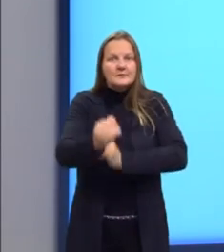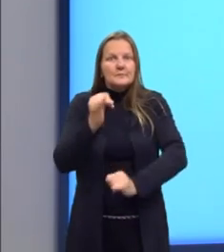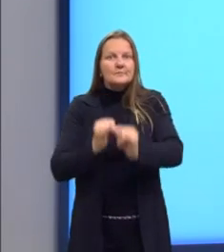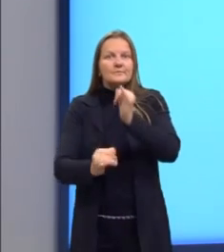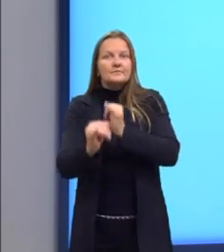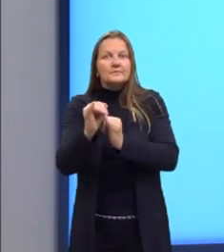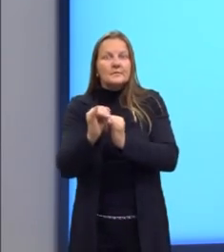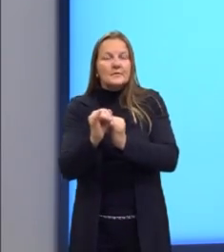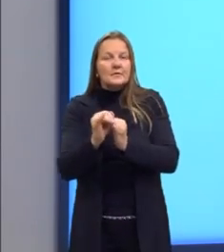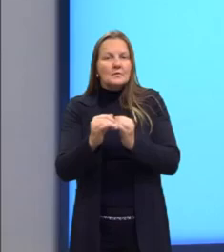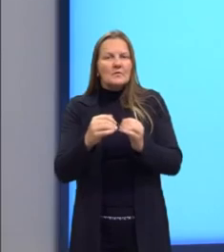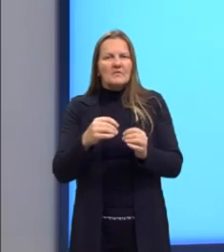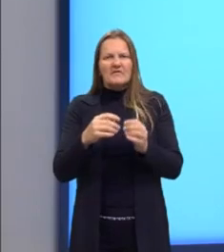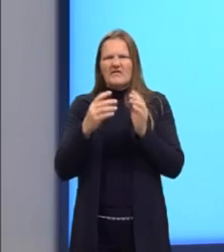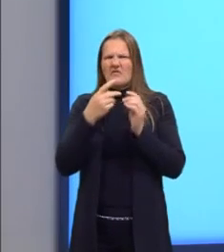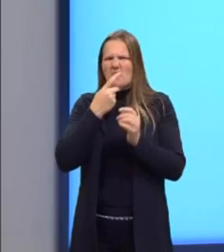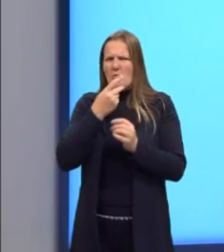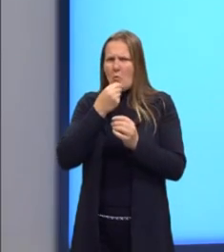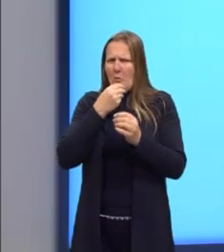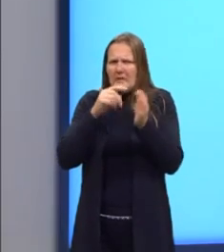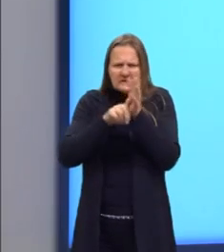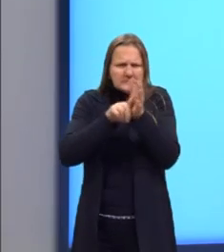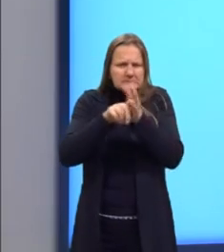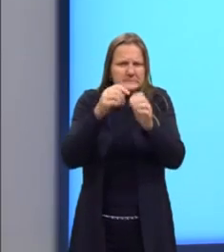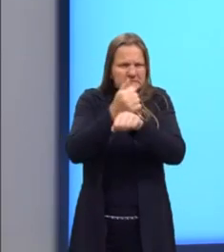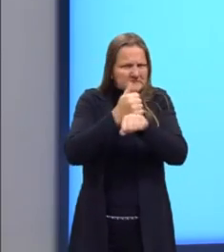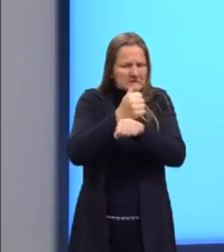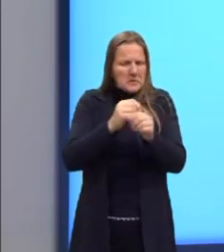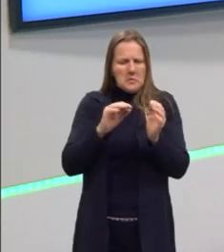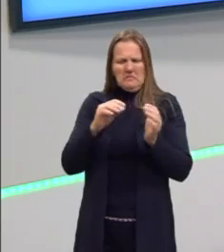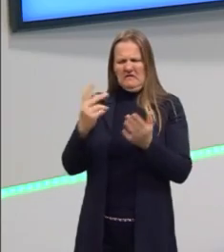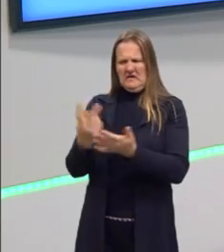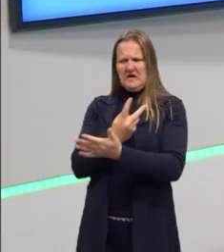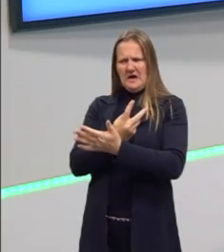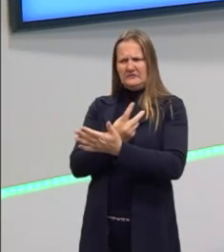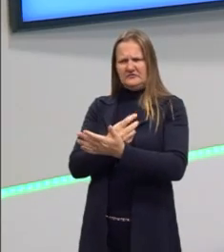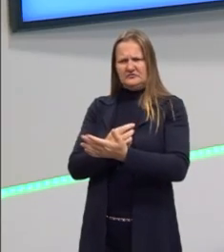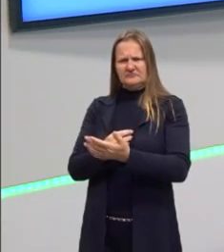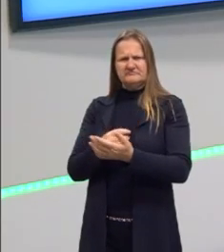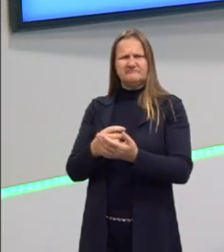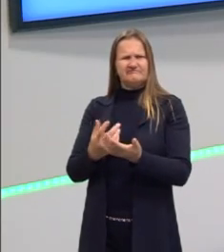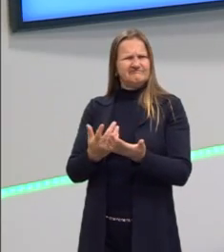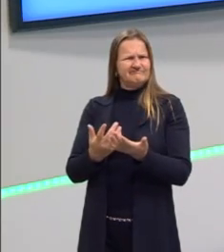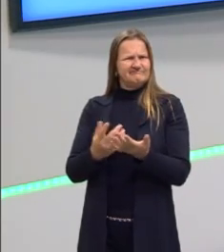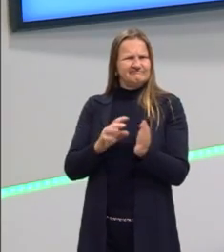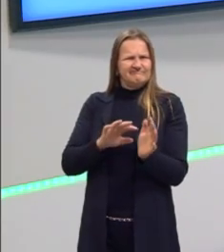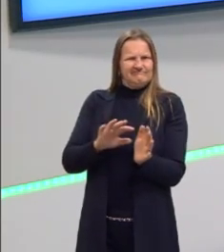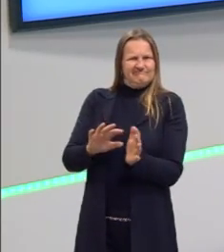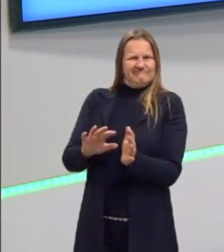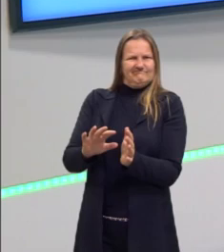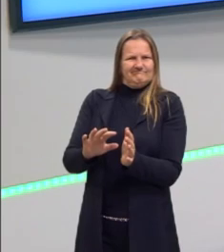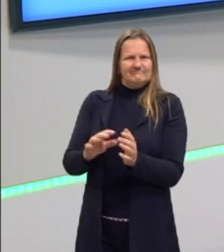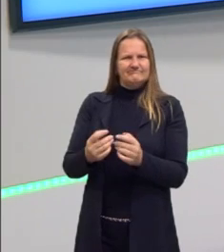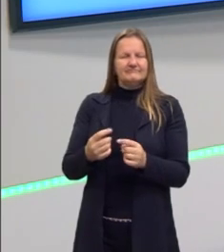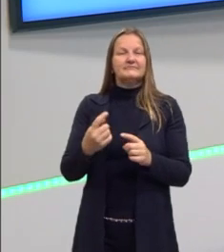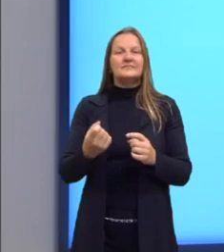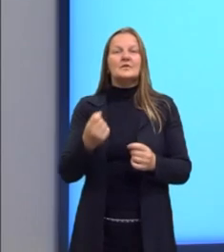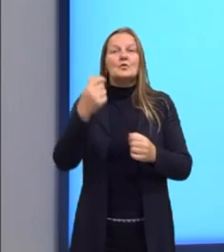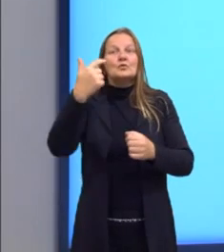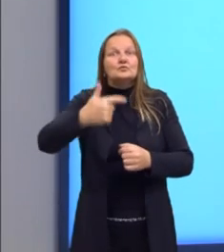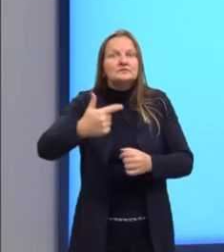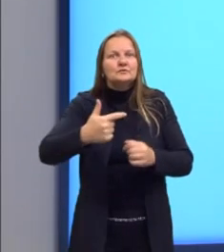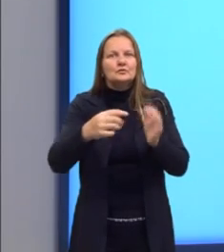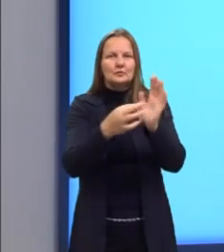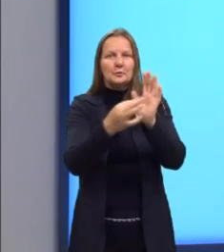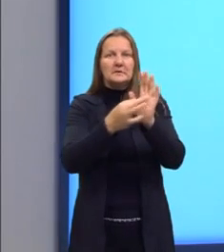visto como uma forma errada de comunicação. Olha aqui no segundo.